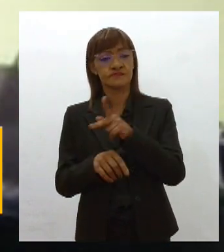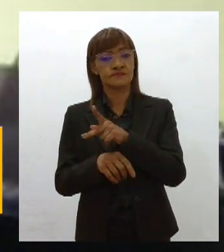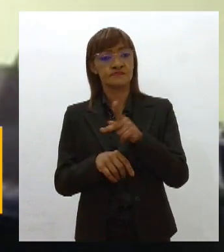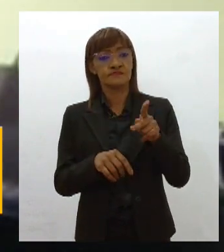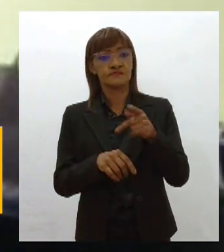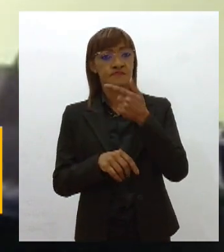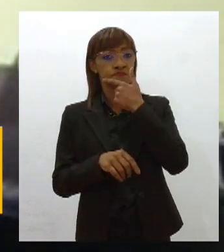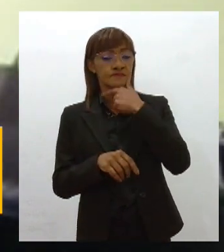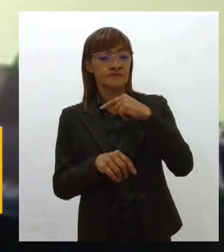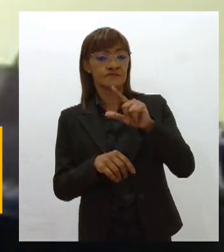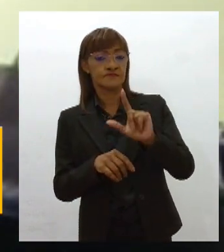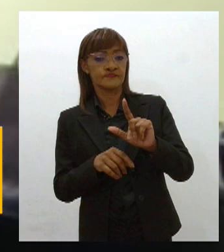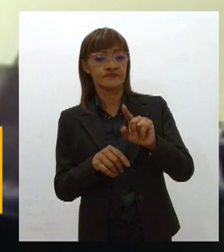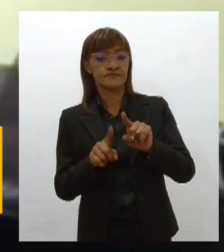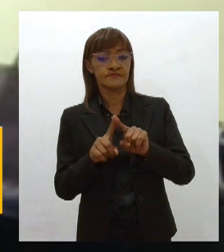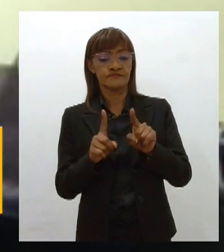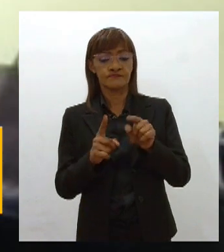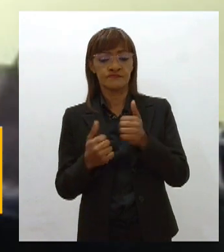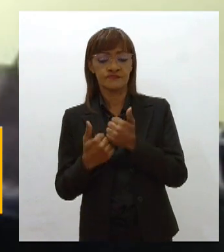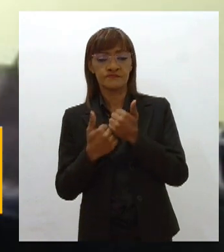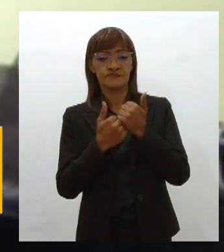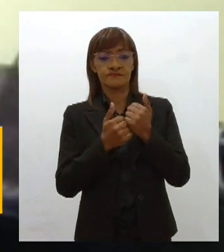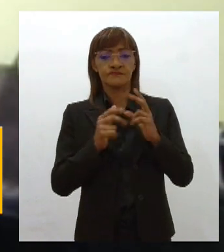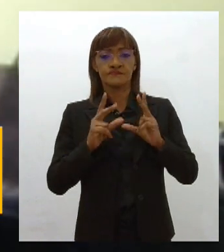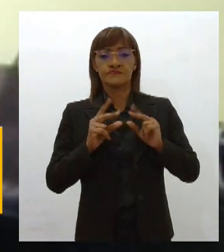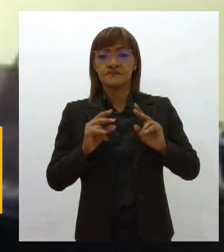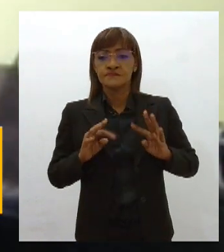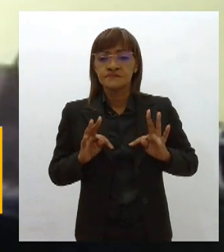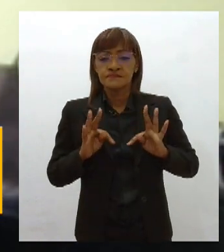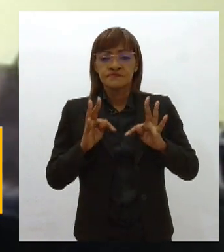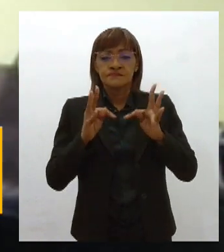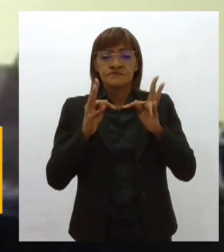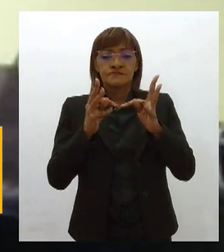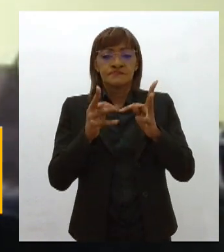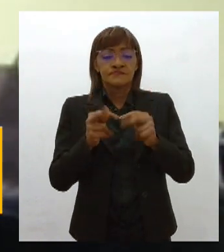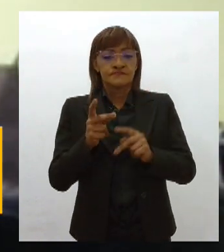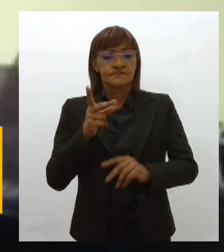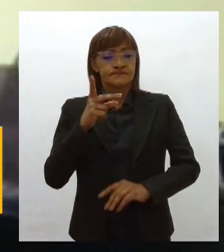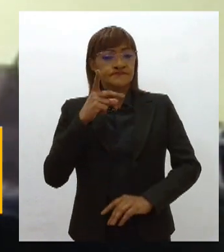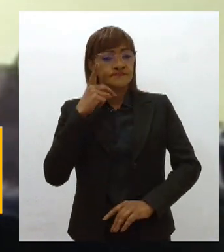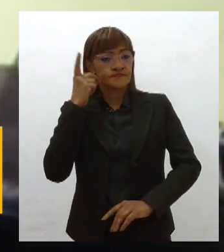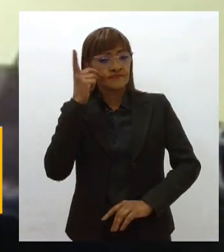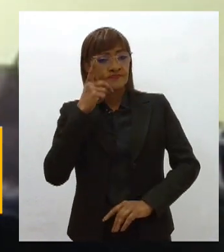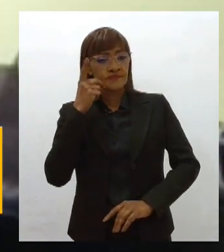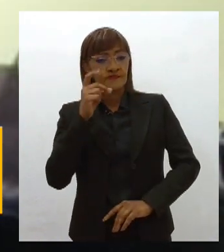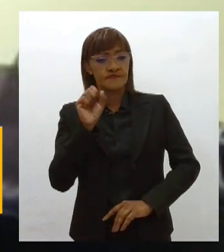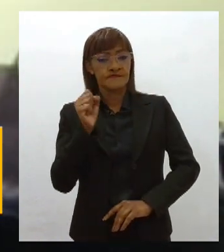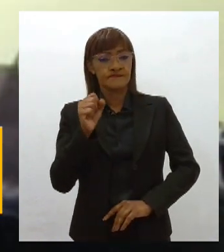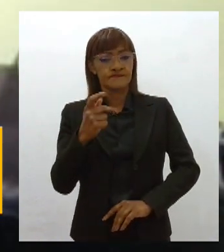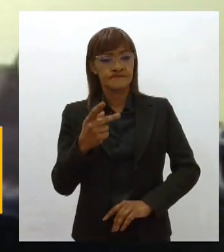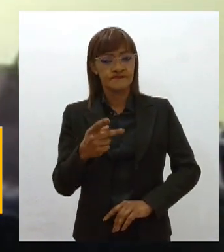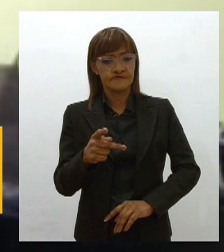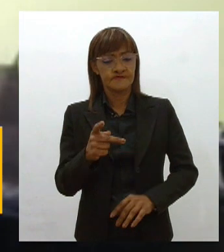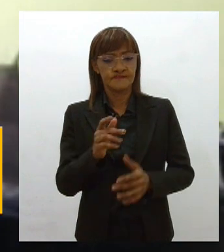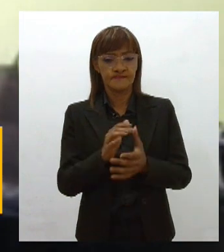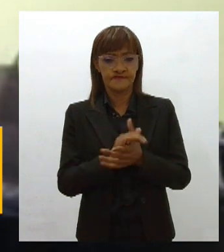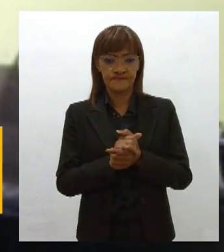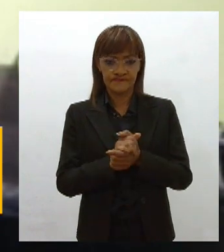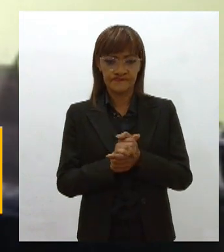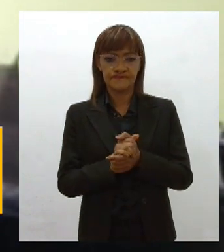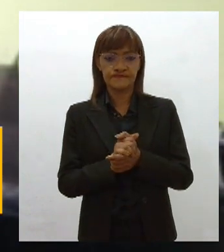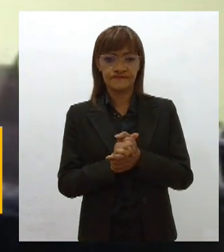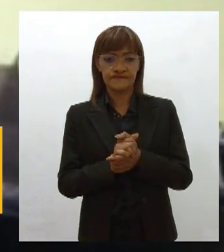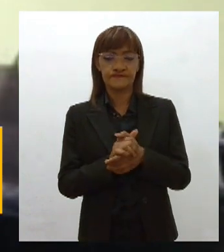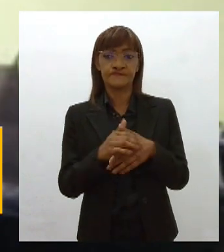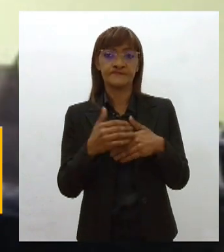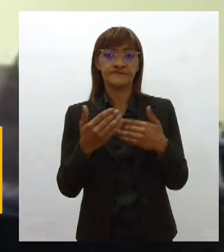mas contando com o apoio, com o respaldo de todos os parlamentares e as parlamentares de Sergipe. por unanimidade. E com